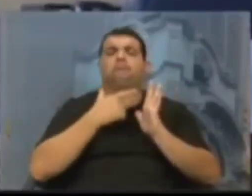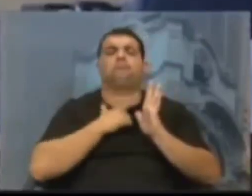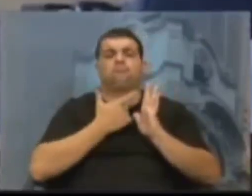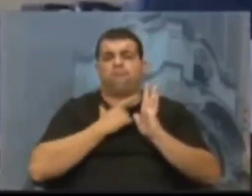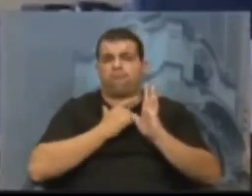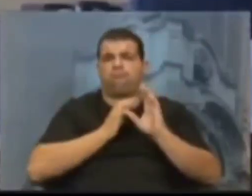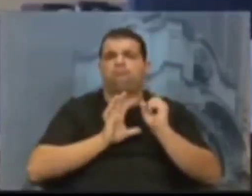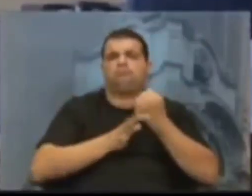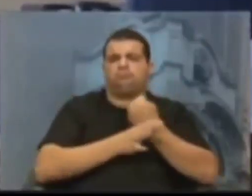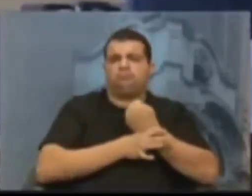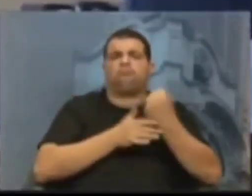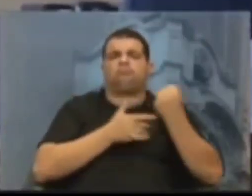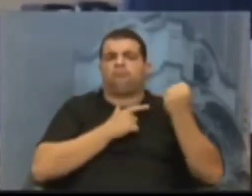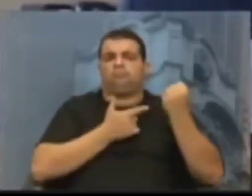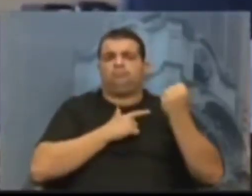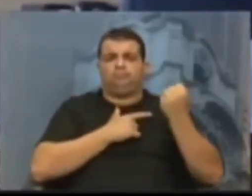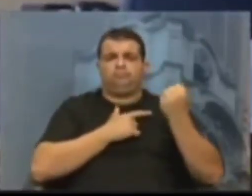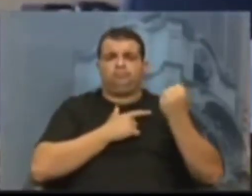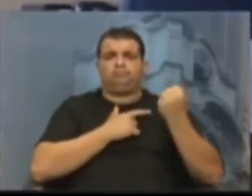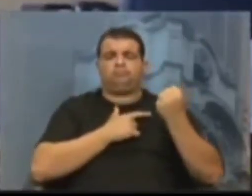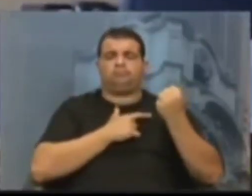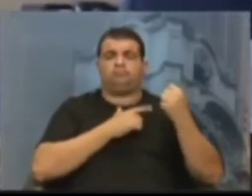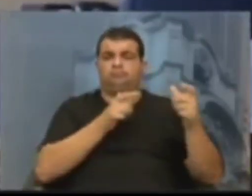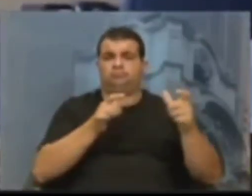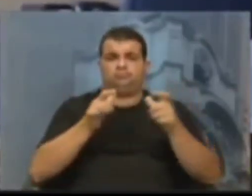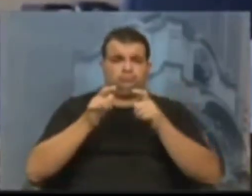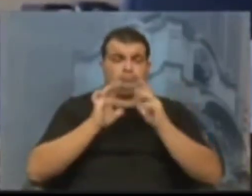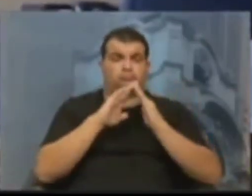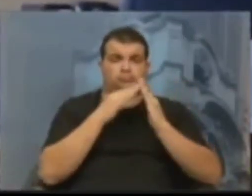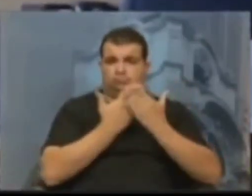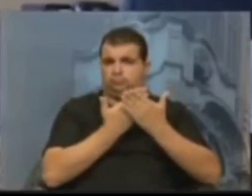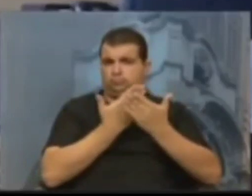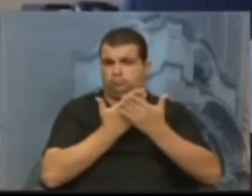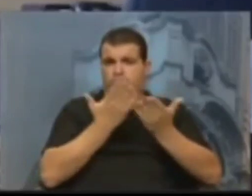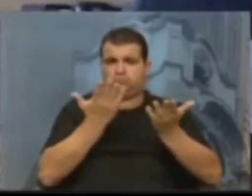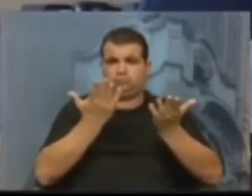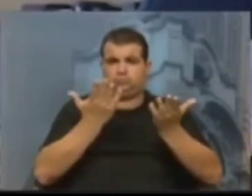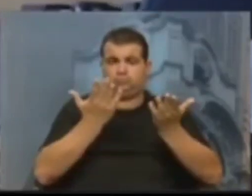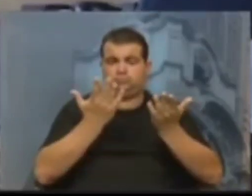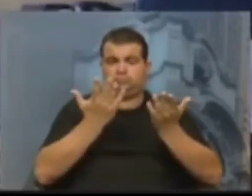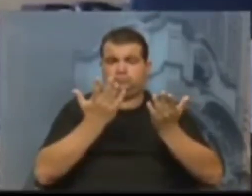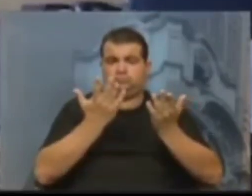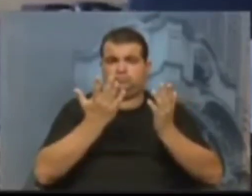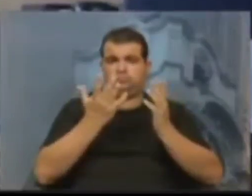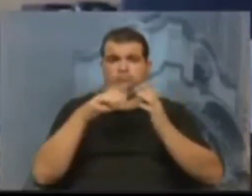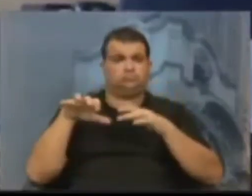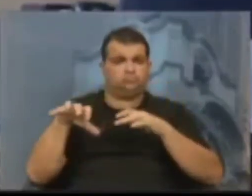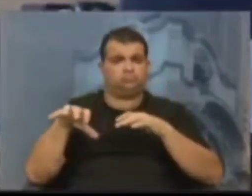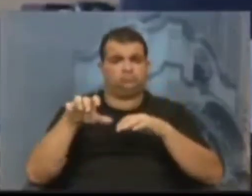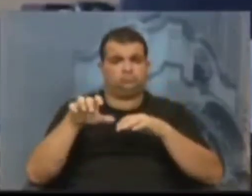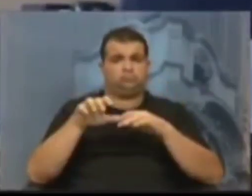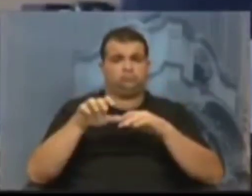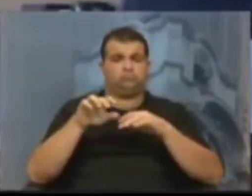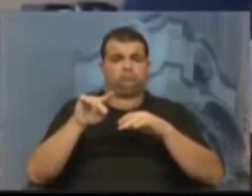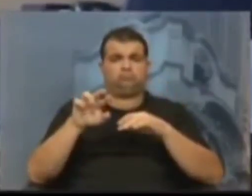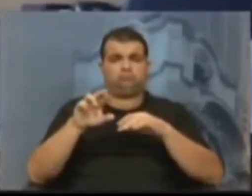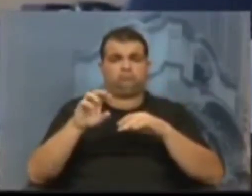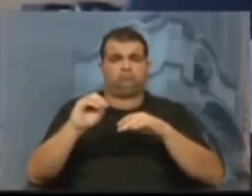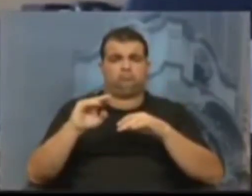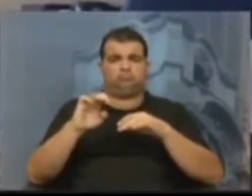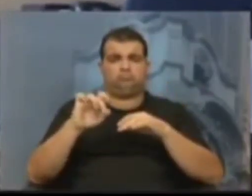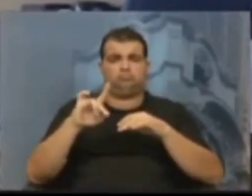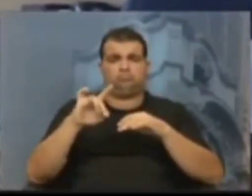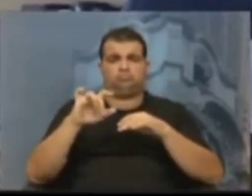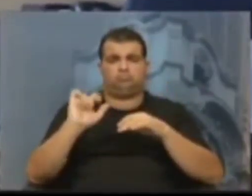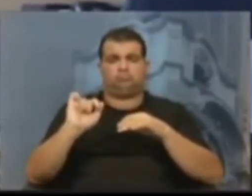uma segurança nos estabelecimentos de ensino. E é essa companhia, então, que a prefeitura, que era